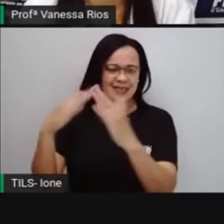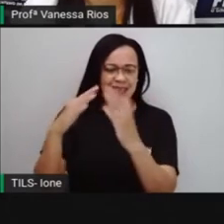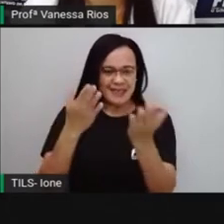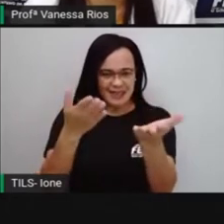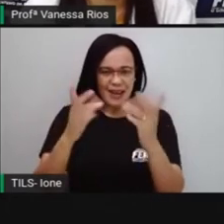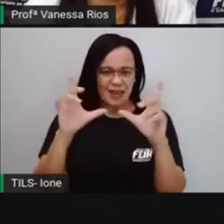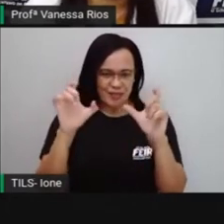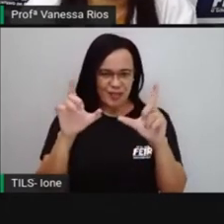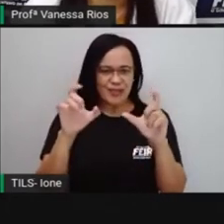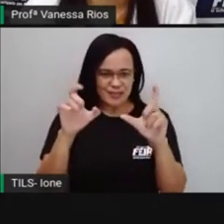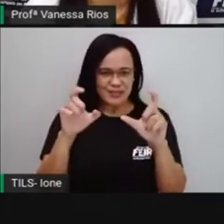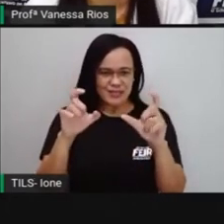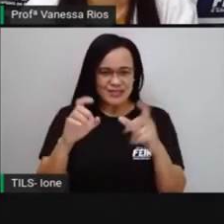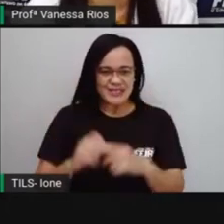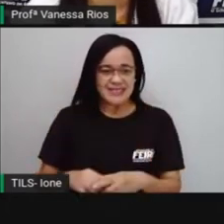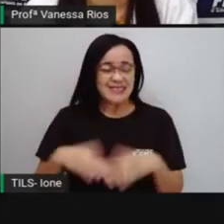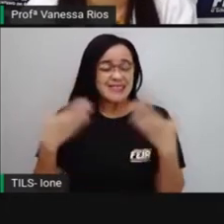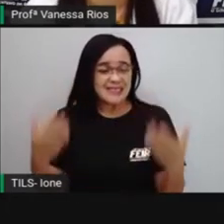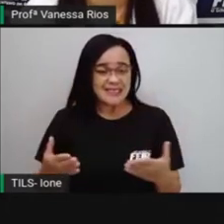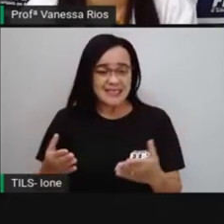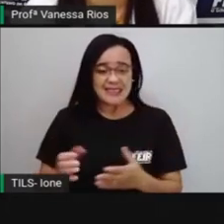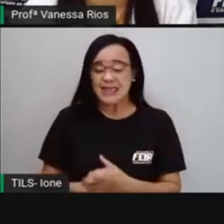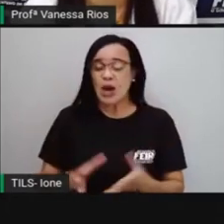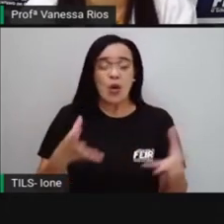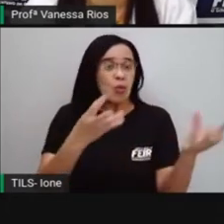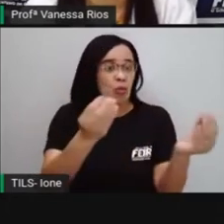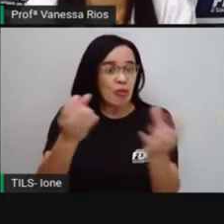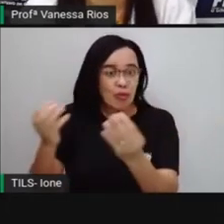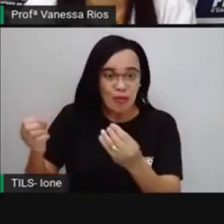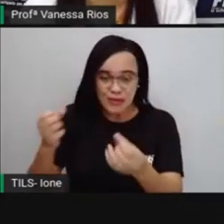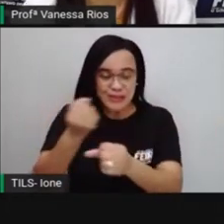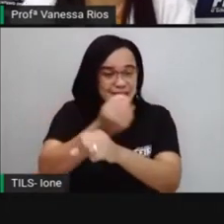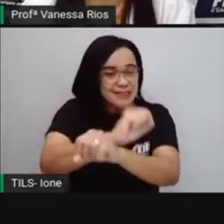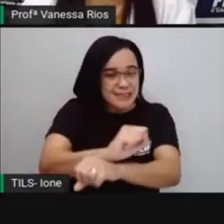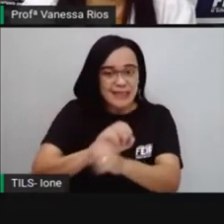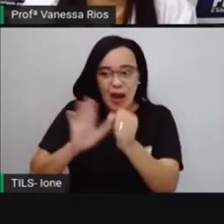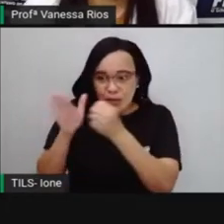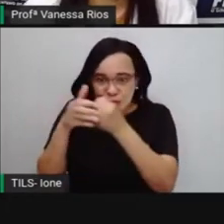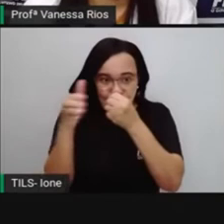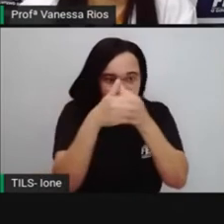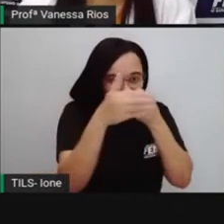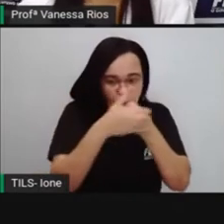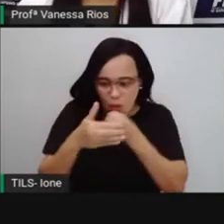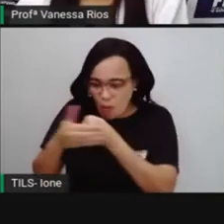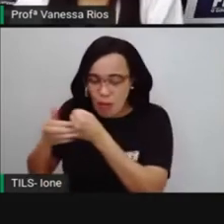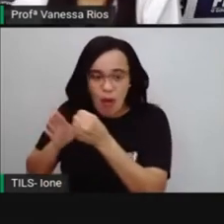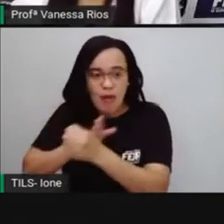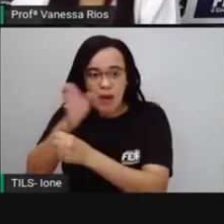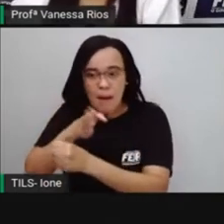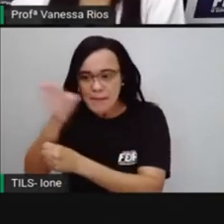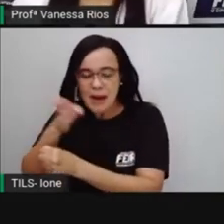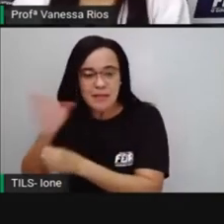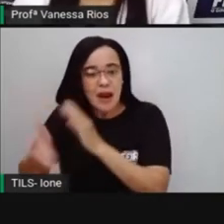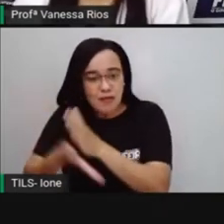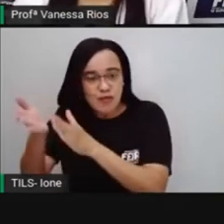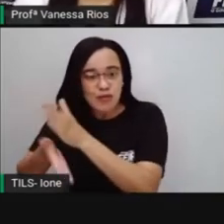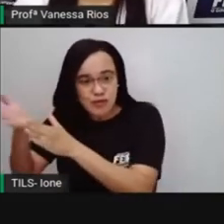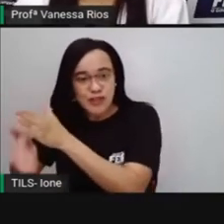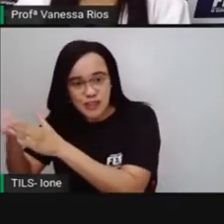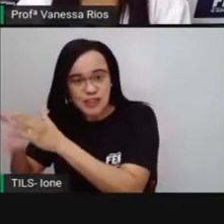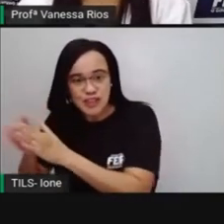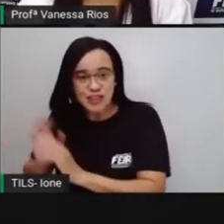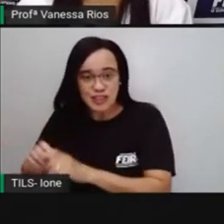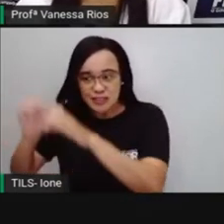autossuficientes, costumeiramente chamadas de quilombos. Quando a gente estudou aí sobre os